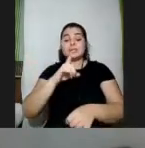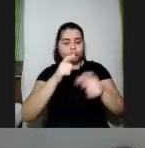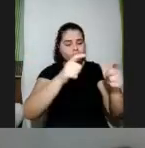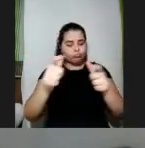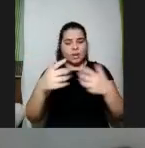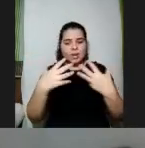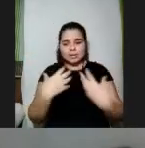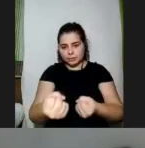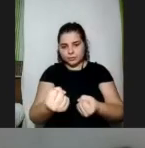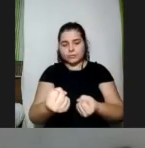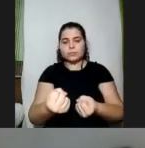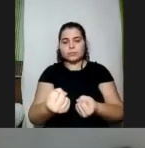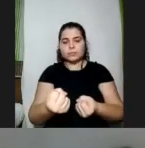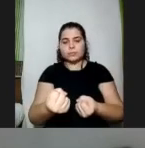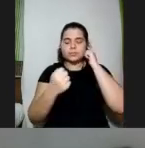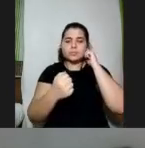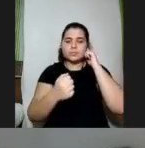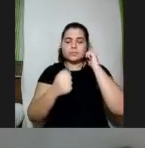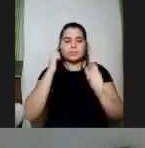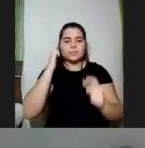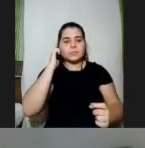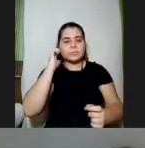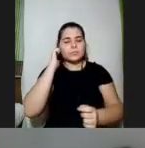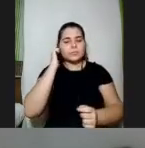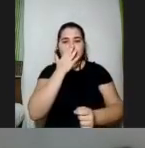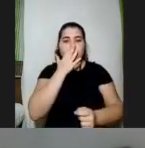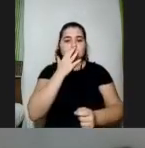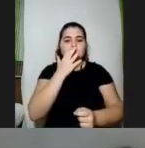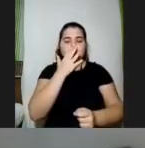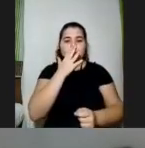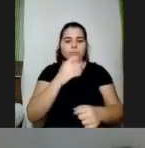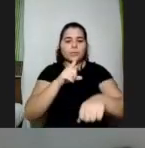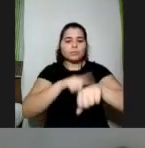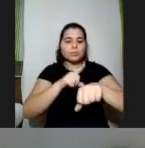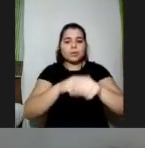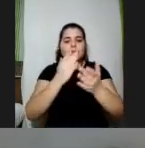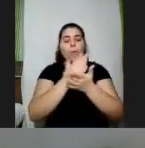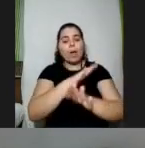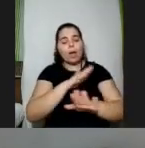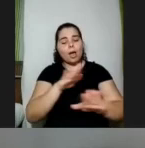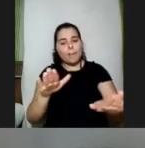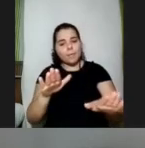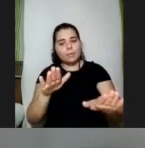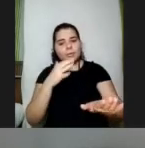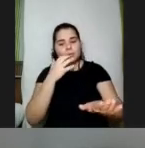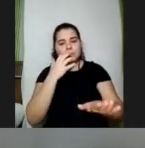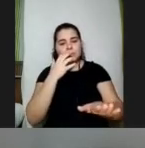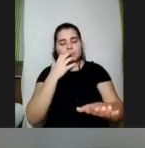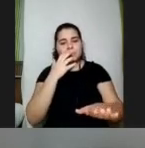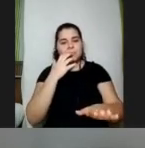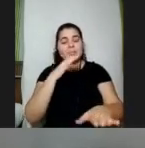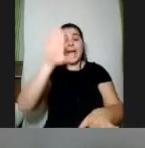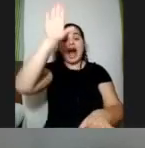os seus direitos reconhecidos o nosso tempo acabou eu queria sim agradecer muito posso só